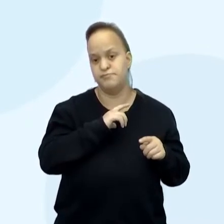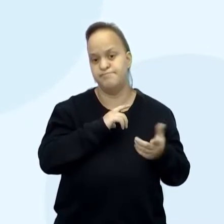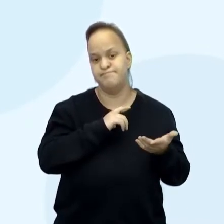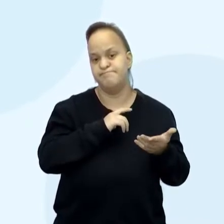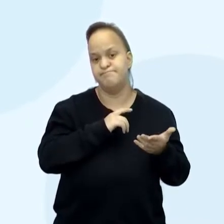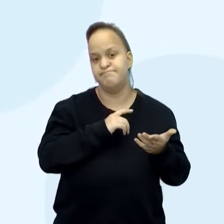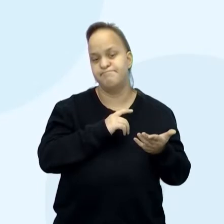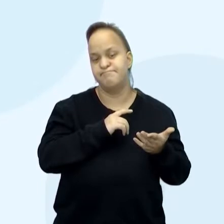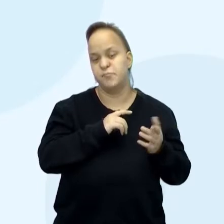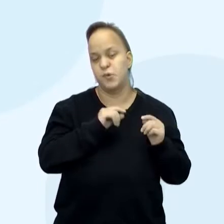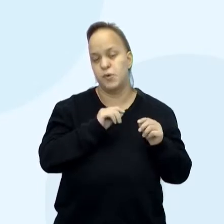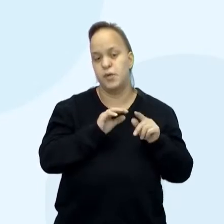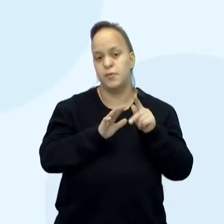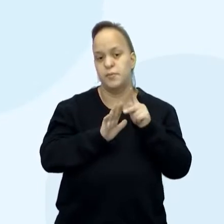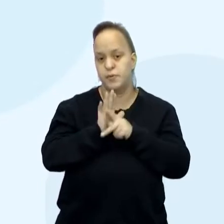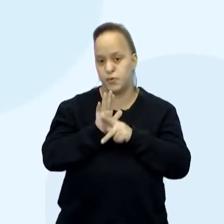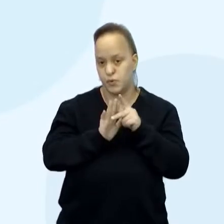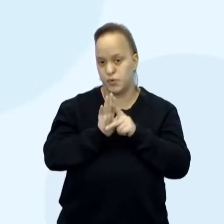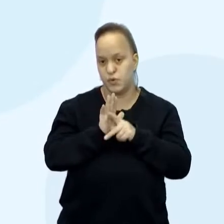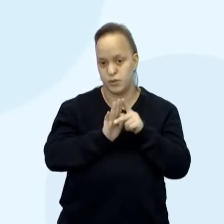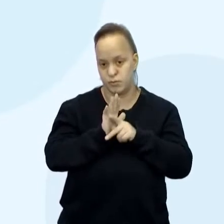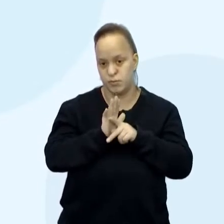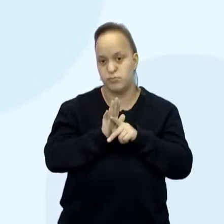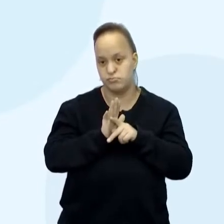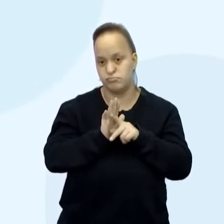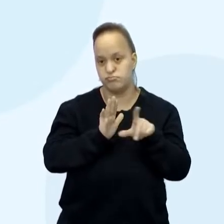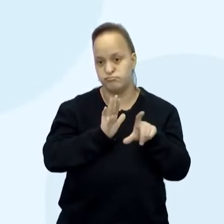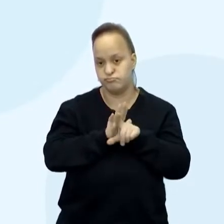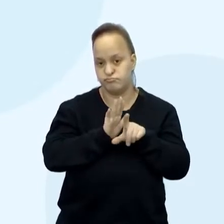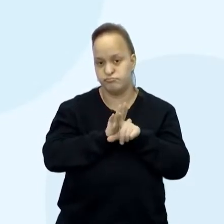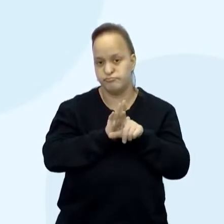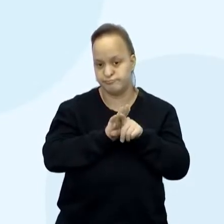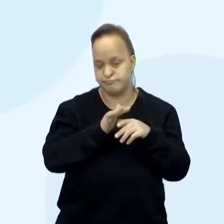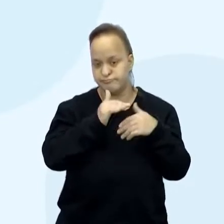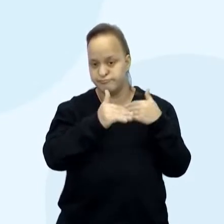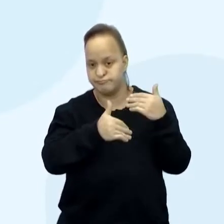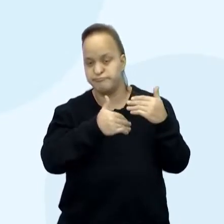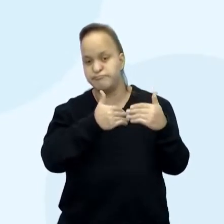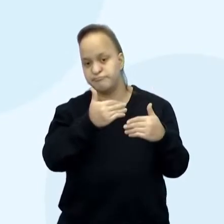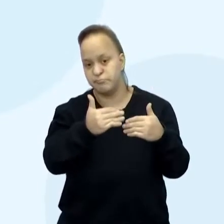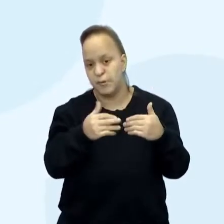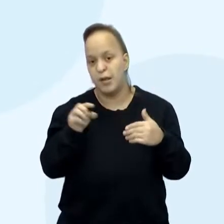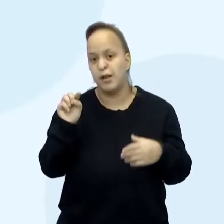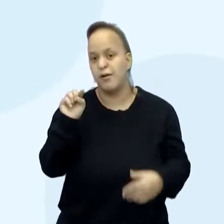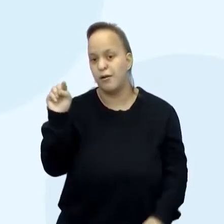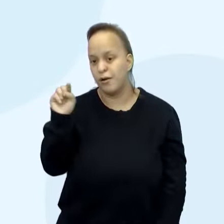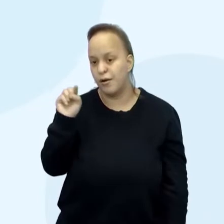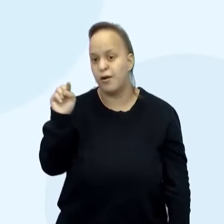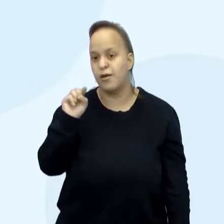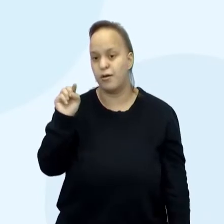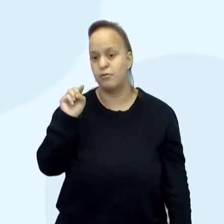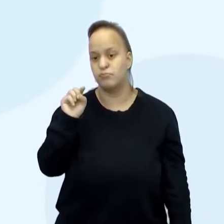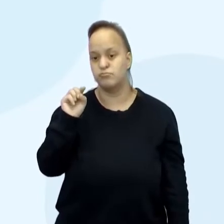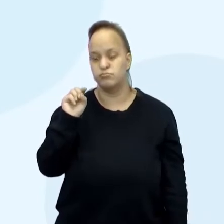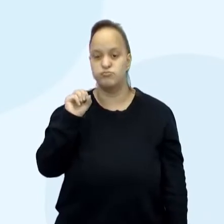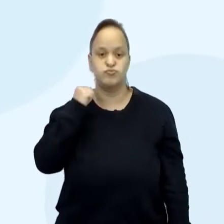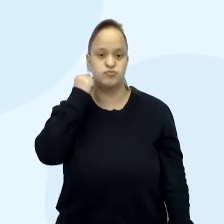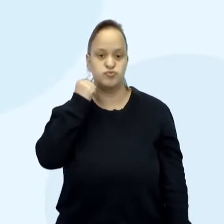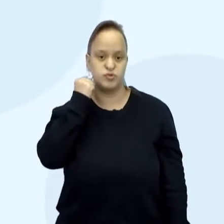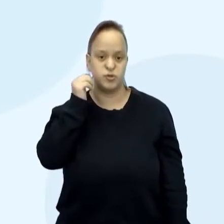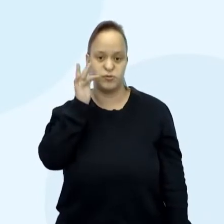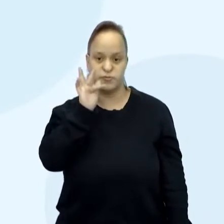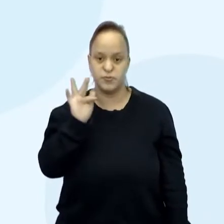Existe um projeto de lei que está em tramitação no Senado Federal, propondo a regulamentação da